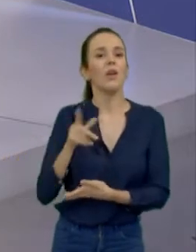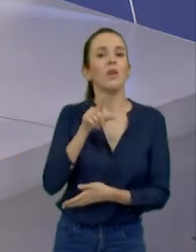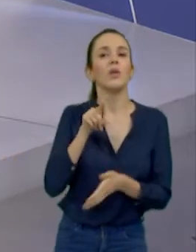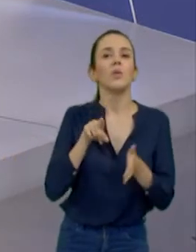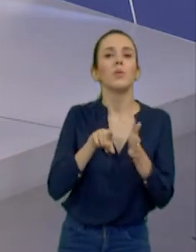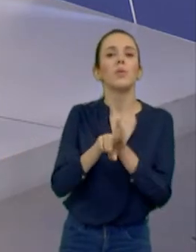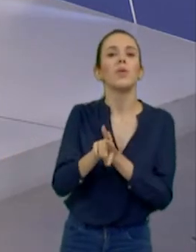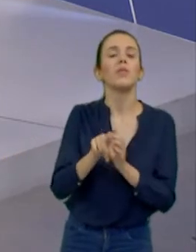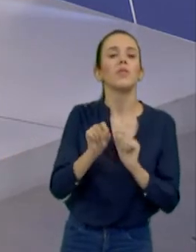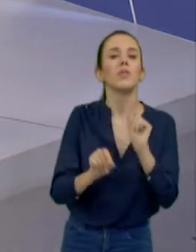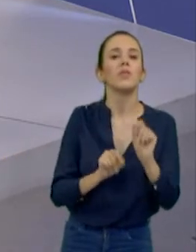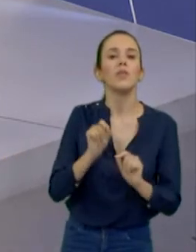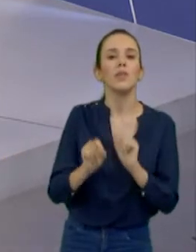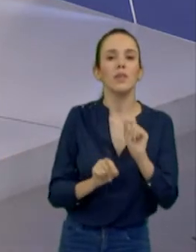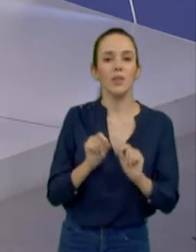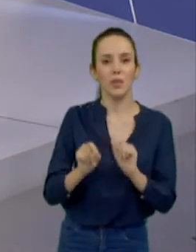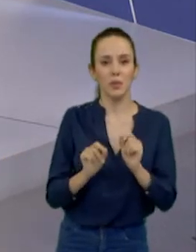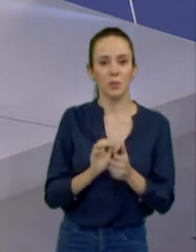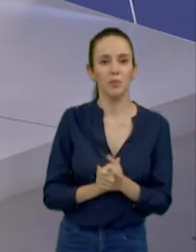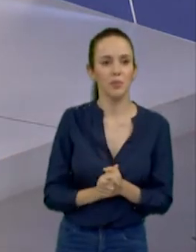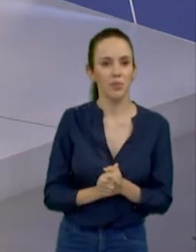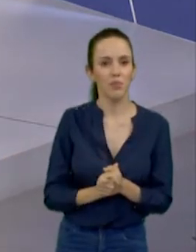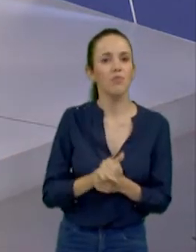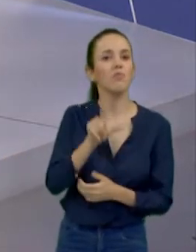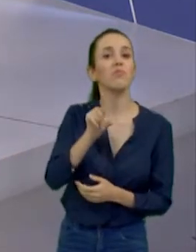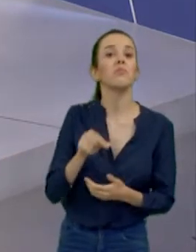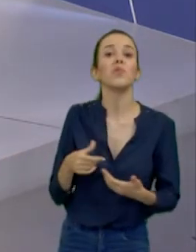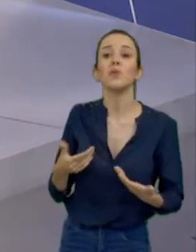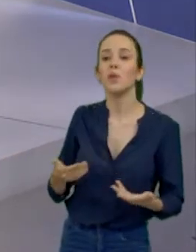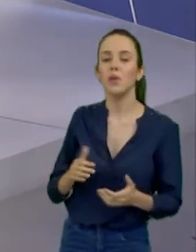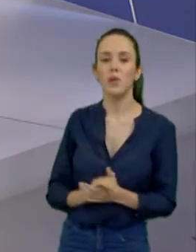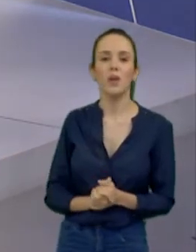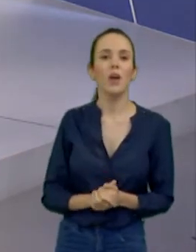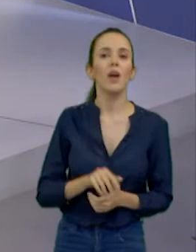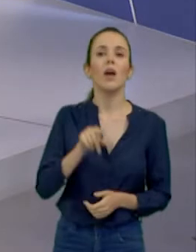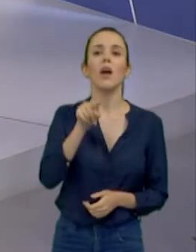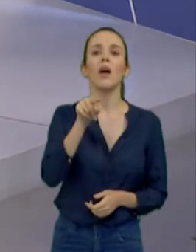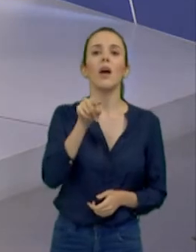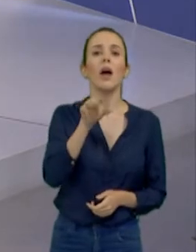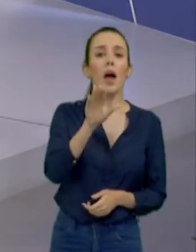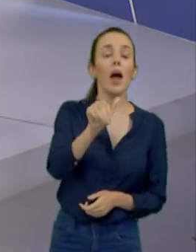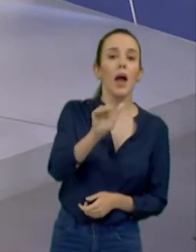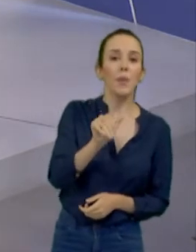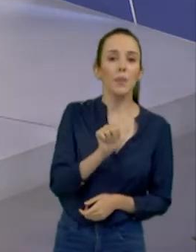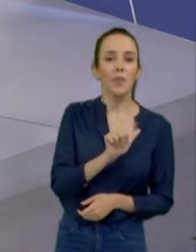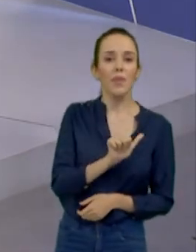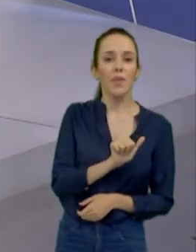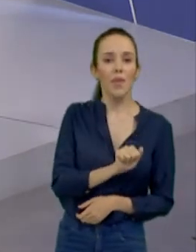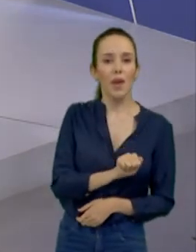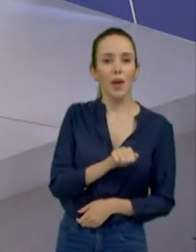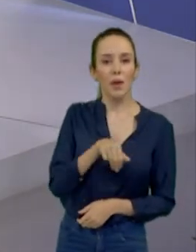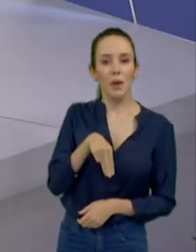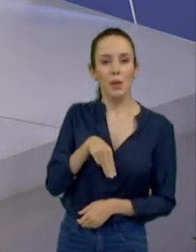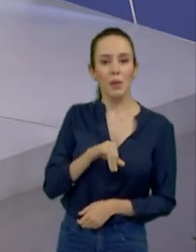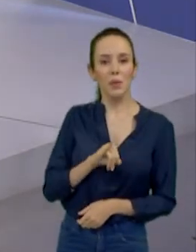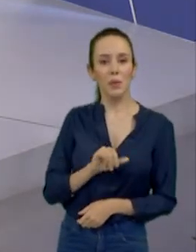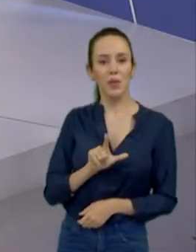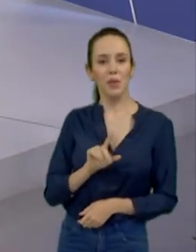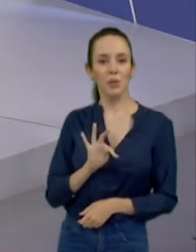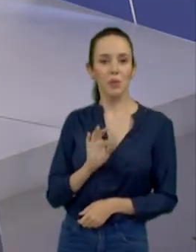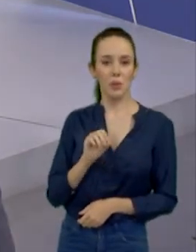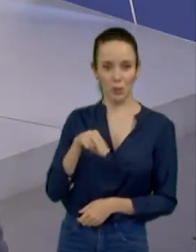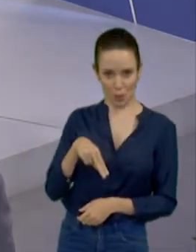quem vai a sua pergunta, candidato? Para o Hamilton. Hamilton. Por favor, candidato Hamilton, se posicione